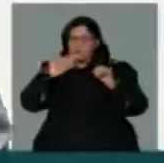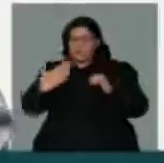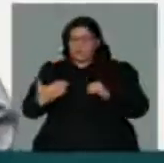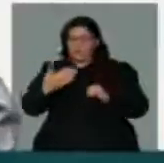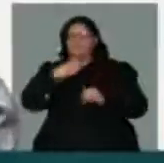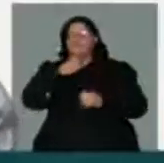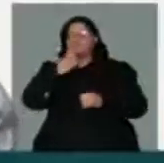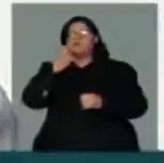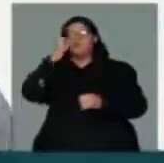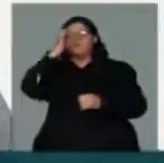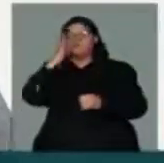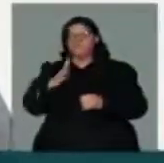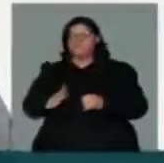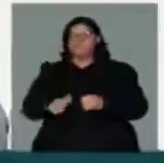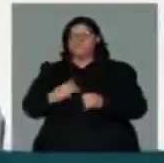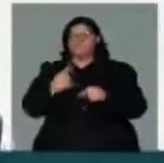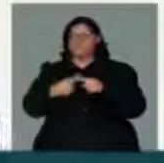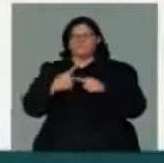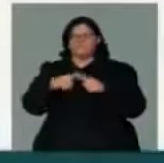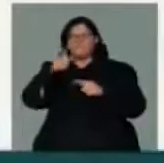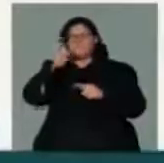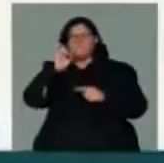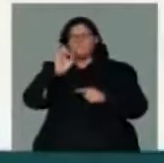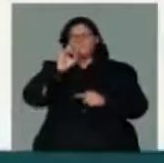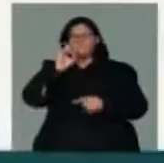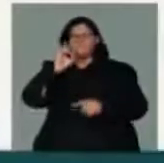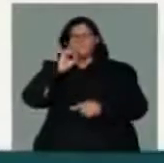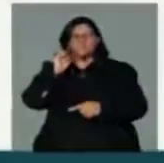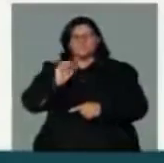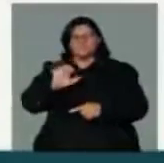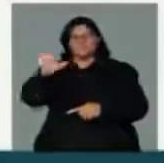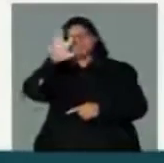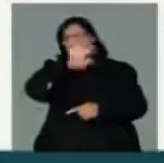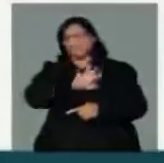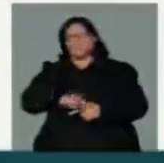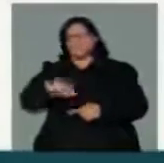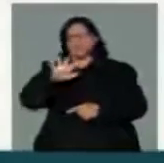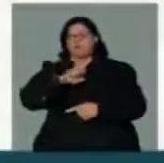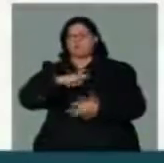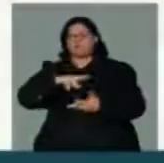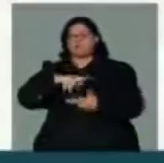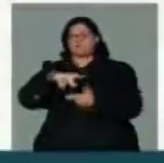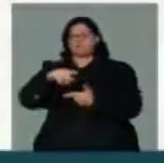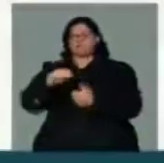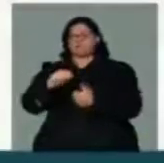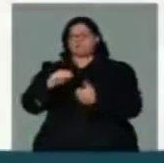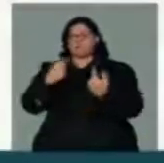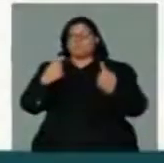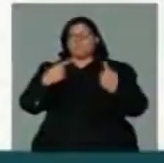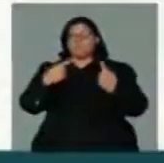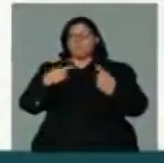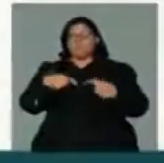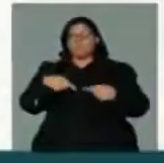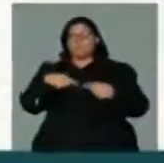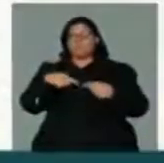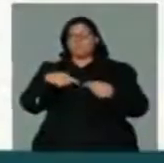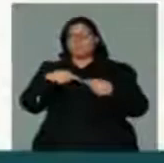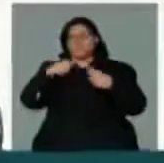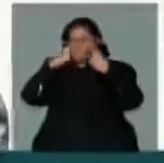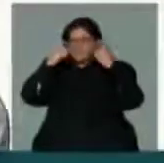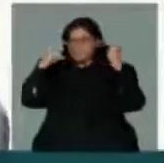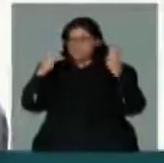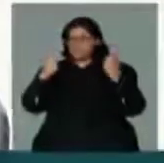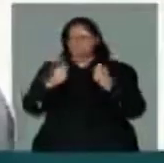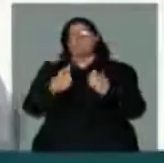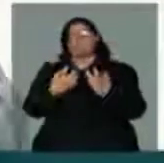voz do Brasil no meio de comunicação, porque ontem foi o dia internacional de combate à violência contra a mulher. E essa data é uma